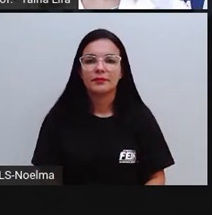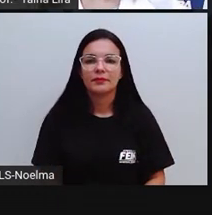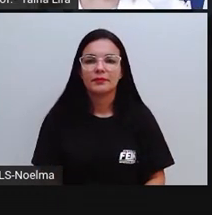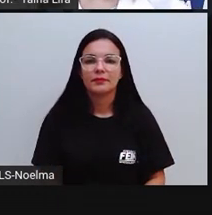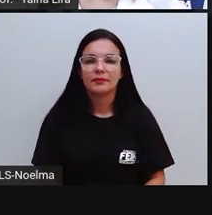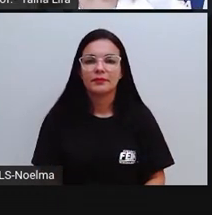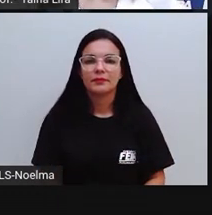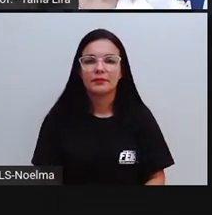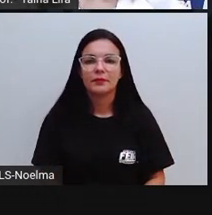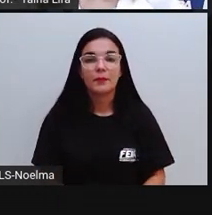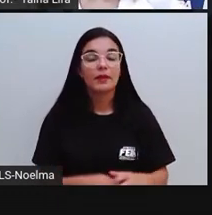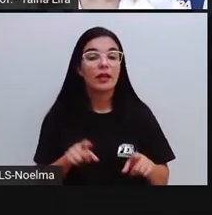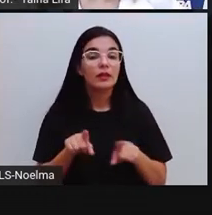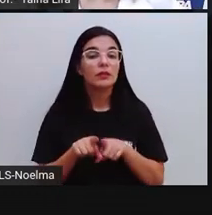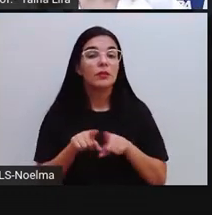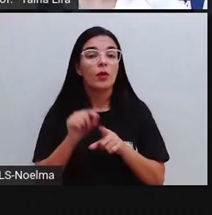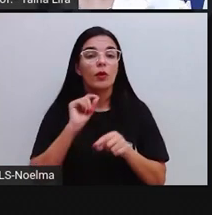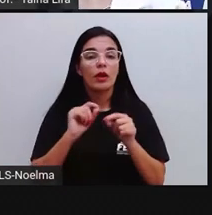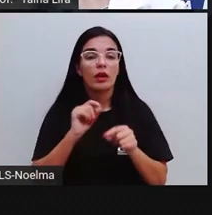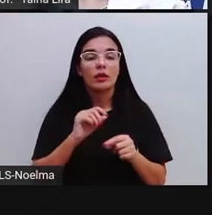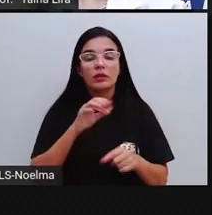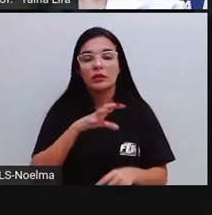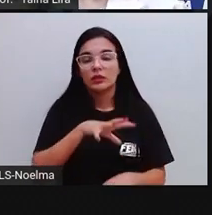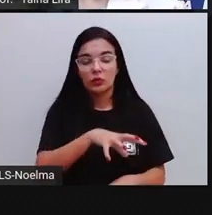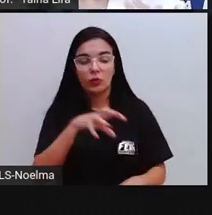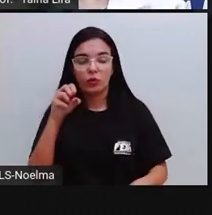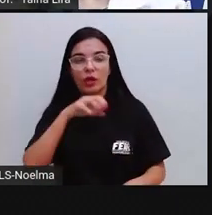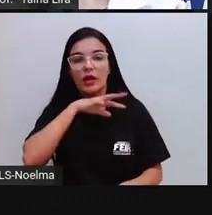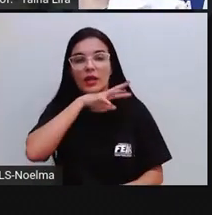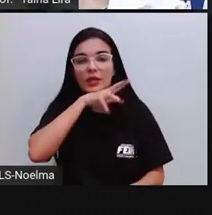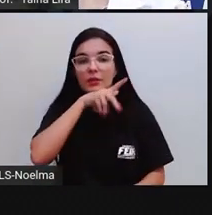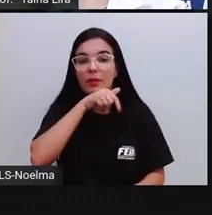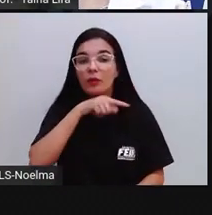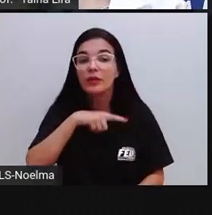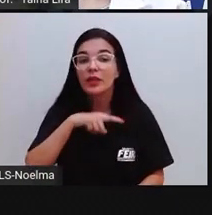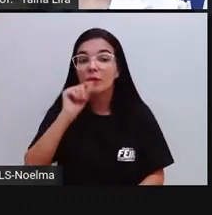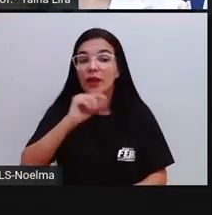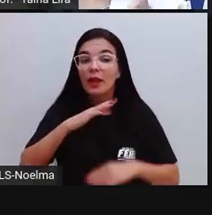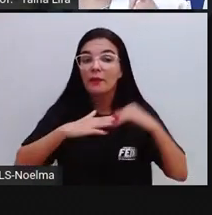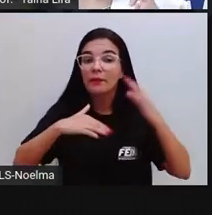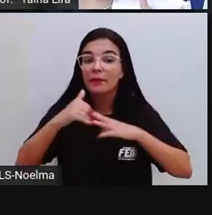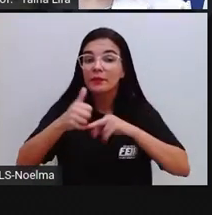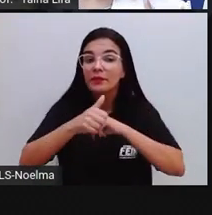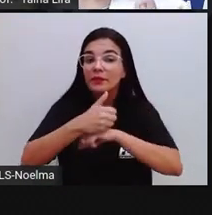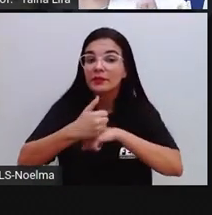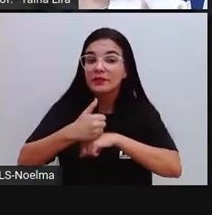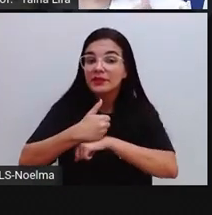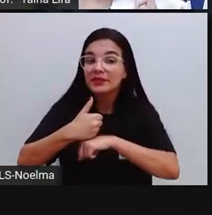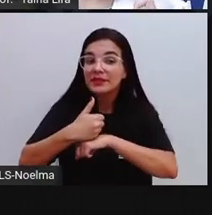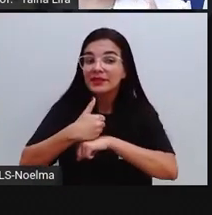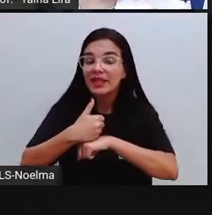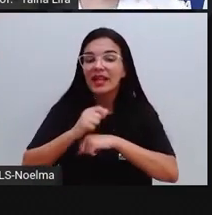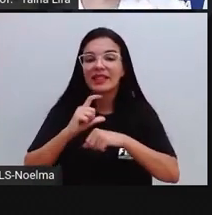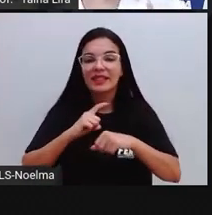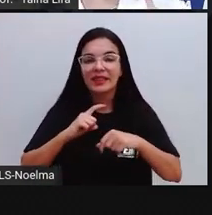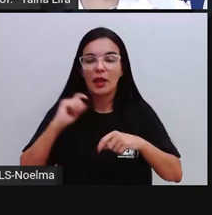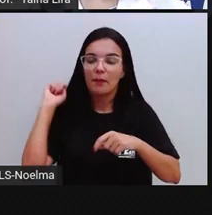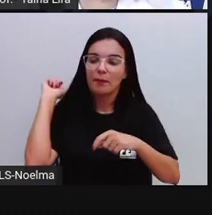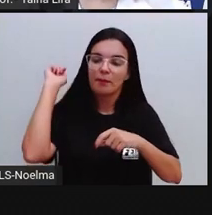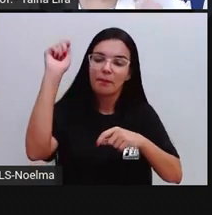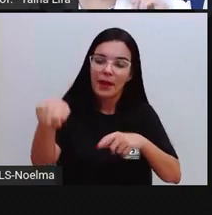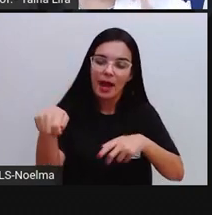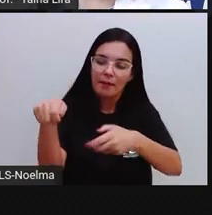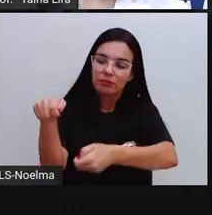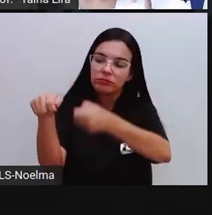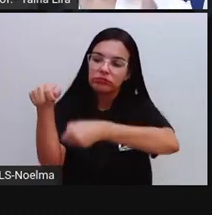Lá no extrativismo animal, a gente tem o pescador, a gente também tem a uma engenharia específica para isso, que é a